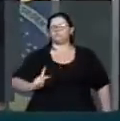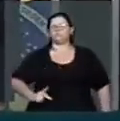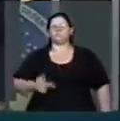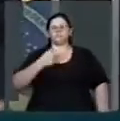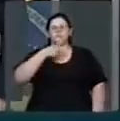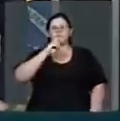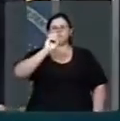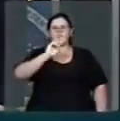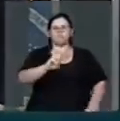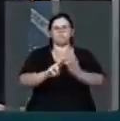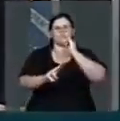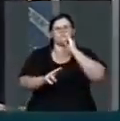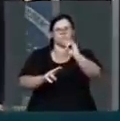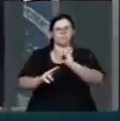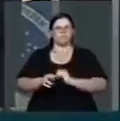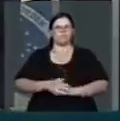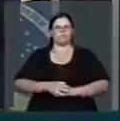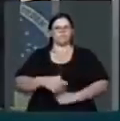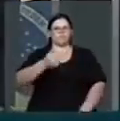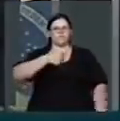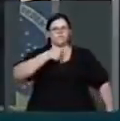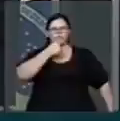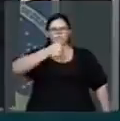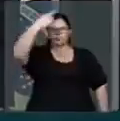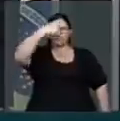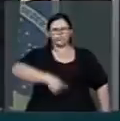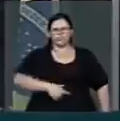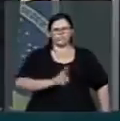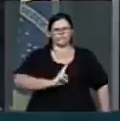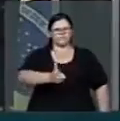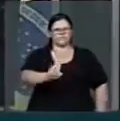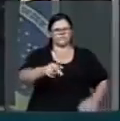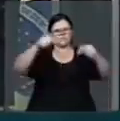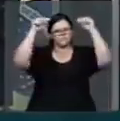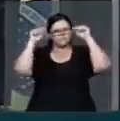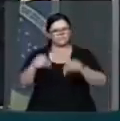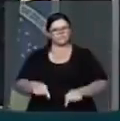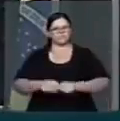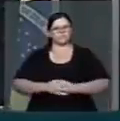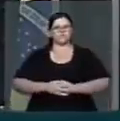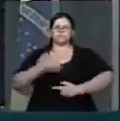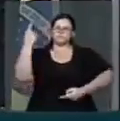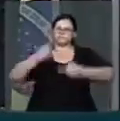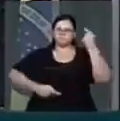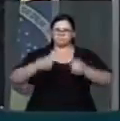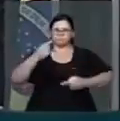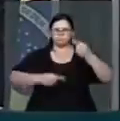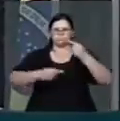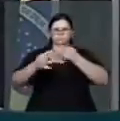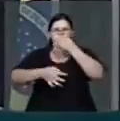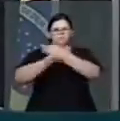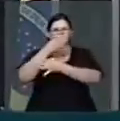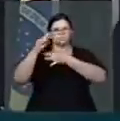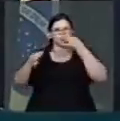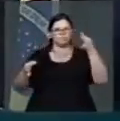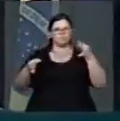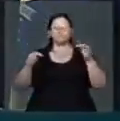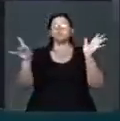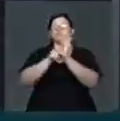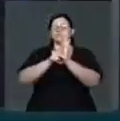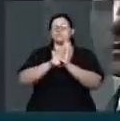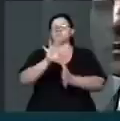a vossa excelência. Eu sou um homem que sempre nesta casa debati com argumentos e com conteúdo.